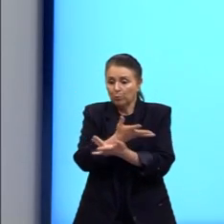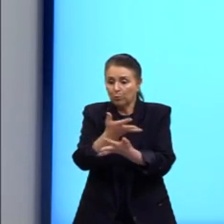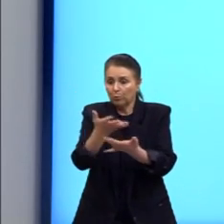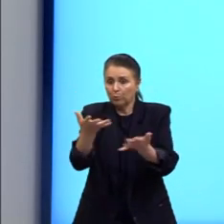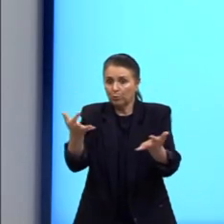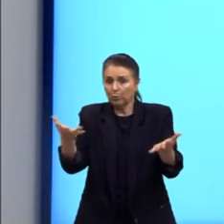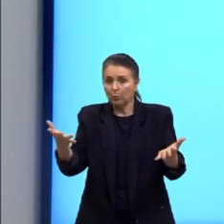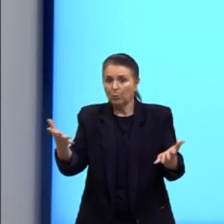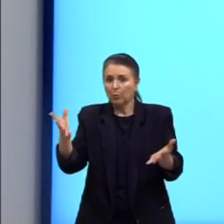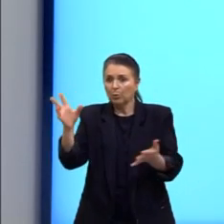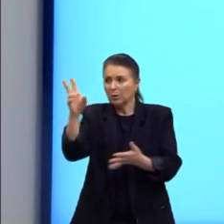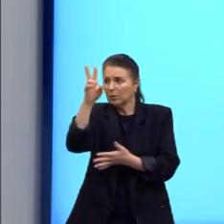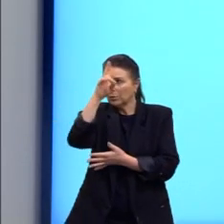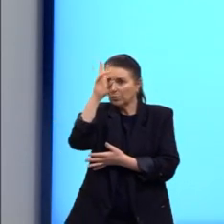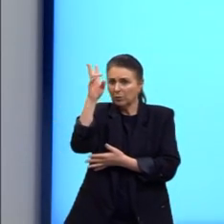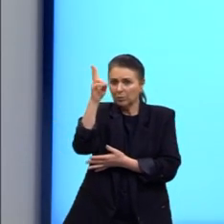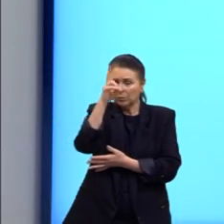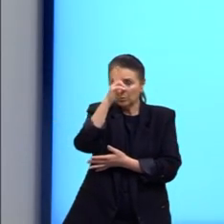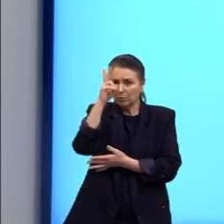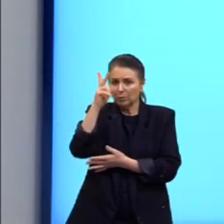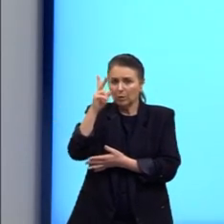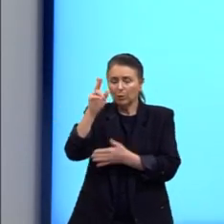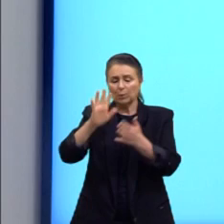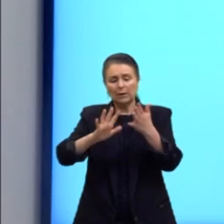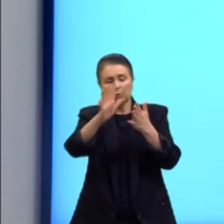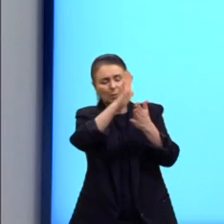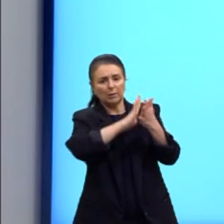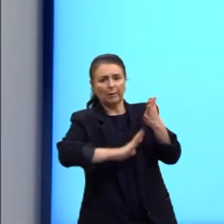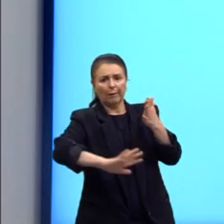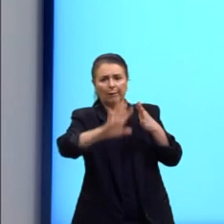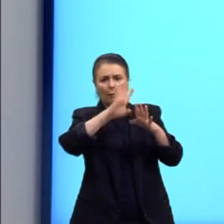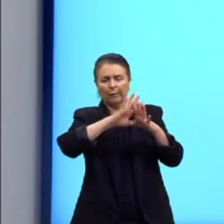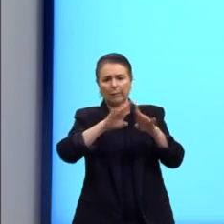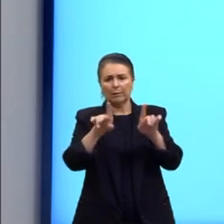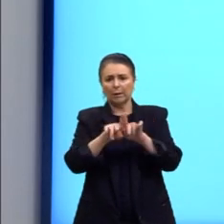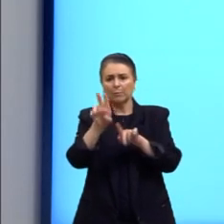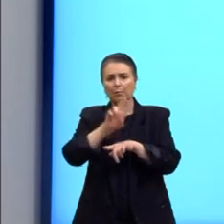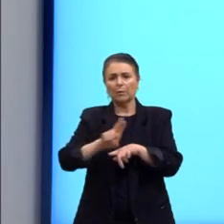do inseto, por meio de telas, mosquiteiros, e aí vai, né?